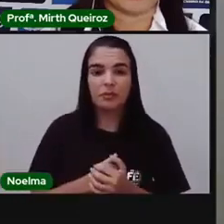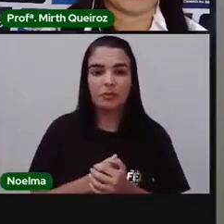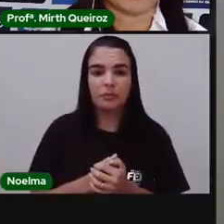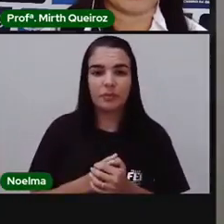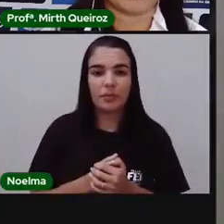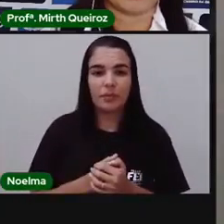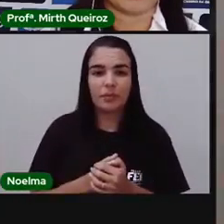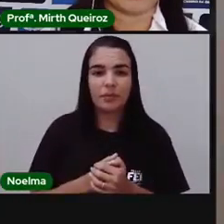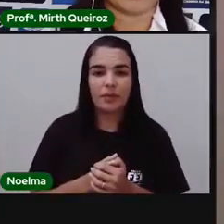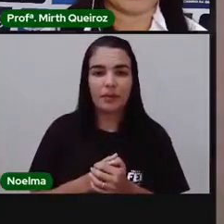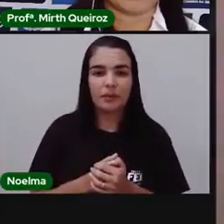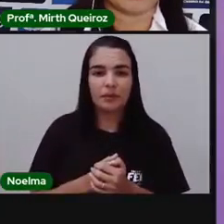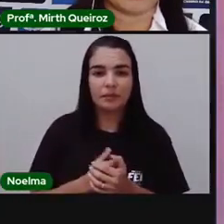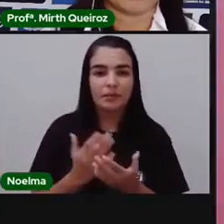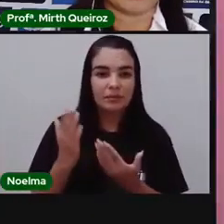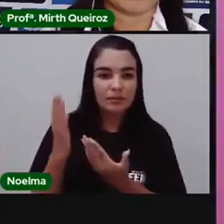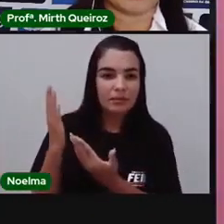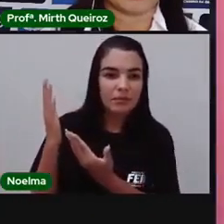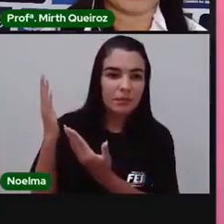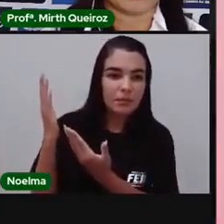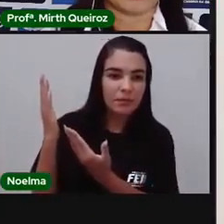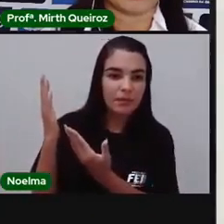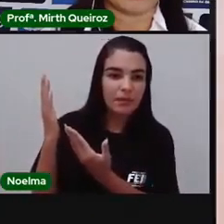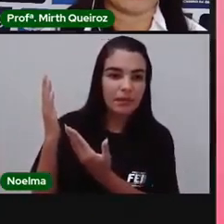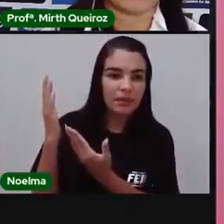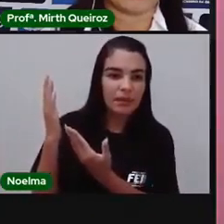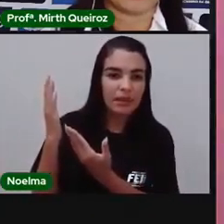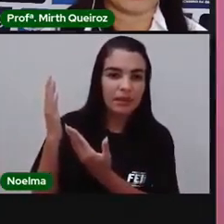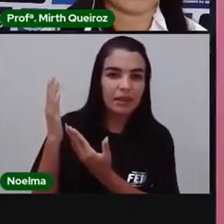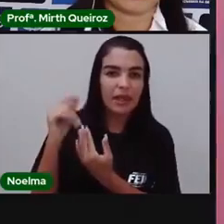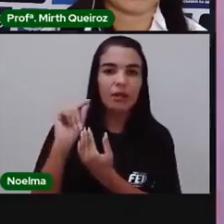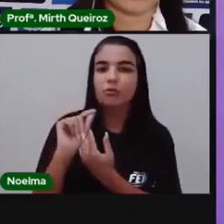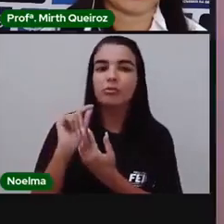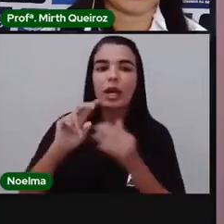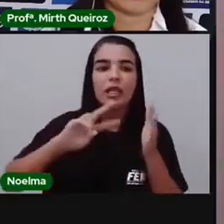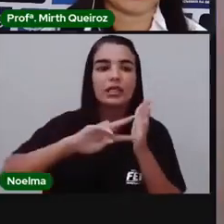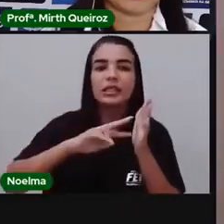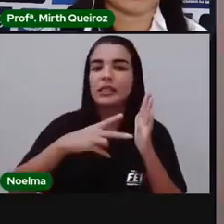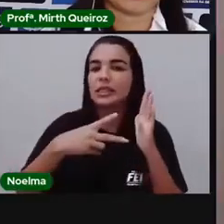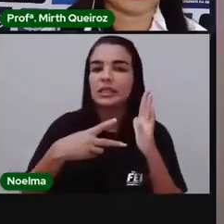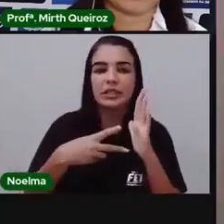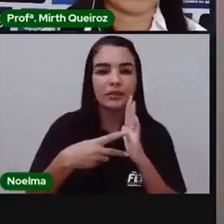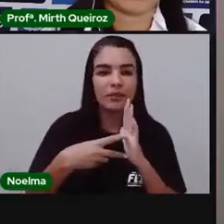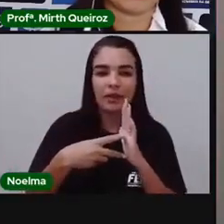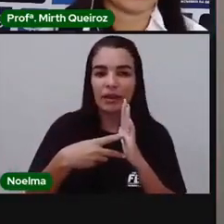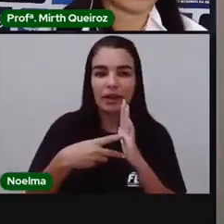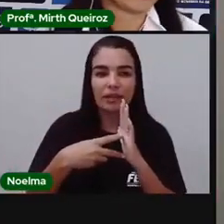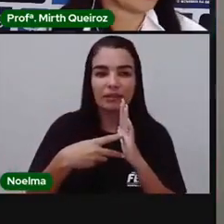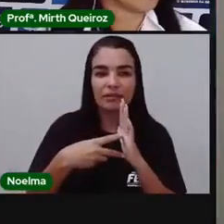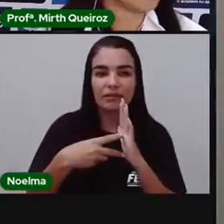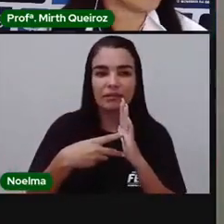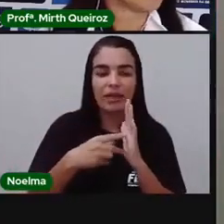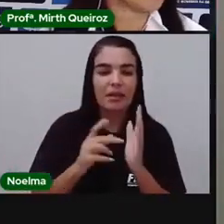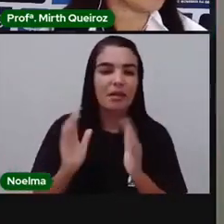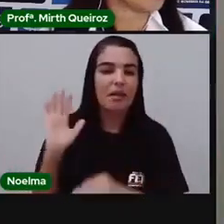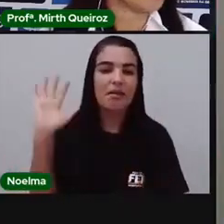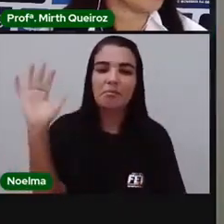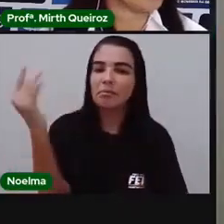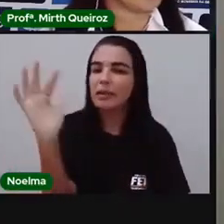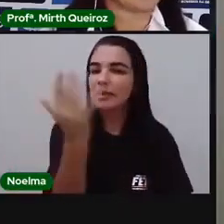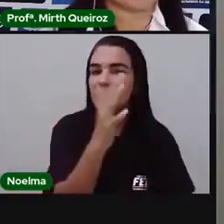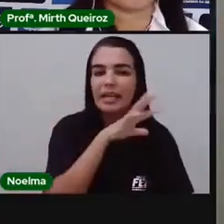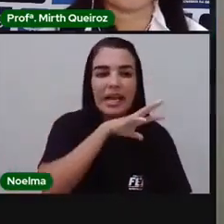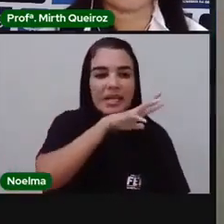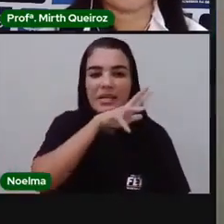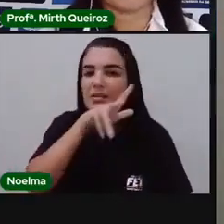biodiversidade, ou diversidade biológica, descreve a riqueza e a variedade do mundo natural. As plantas, os animais e os